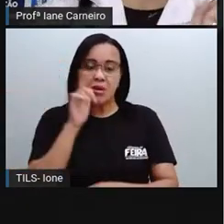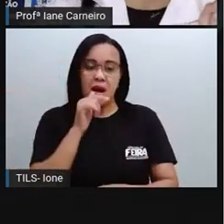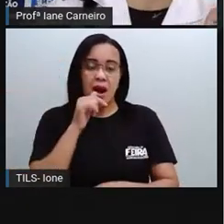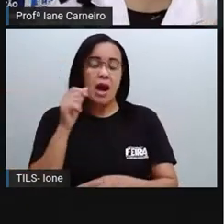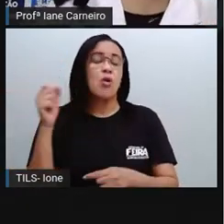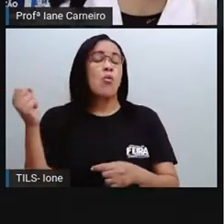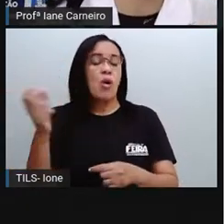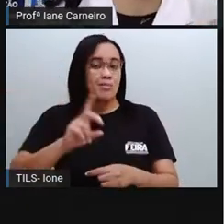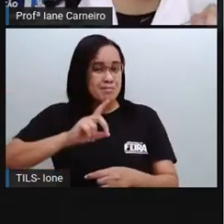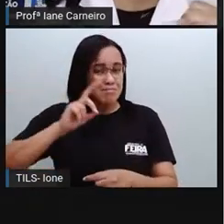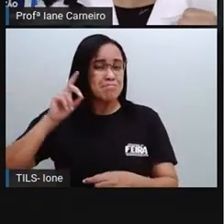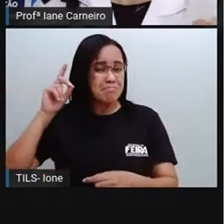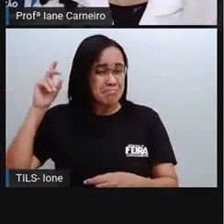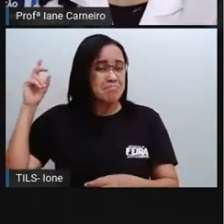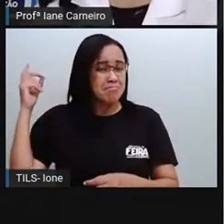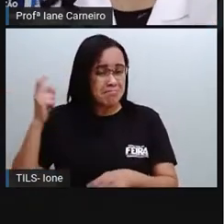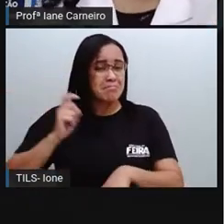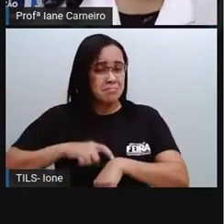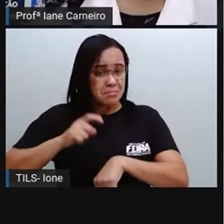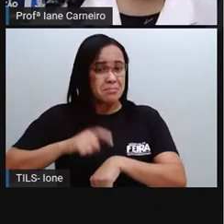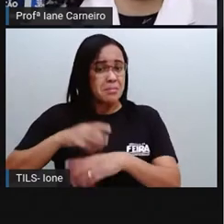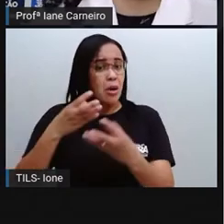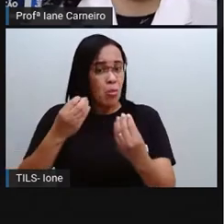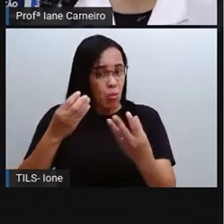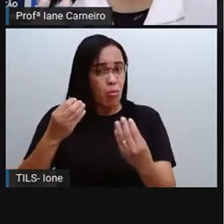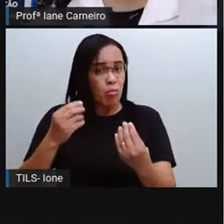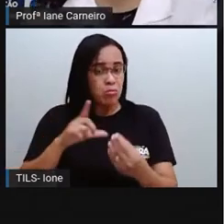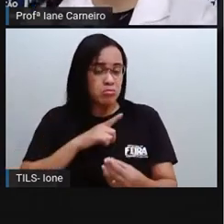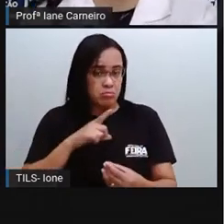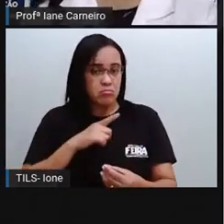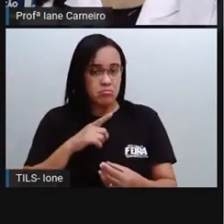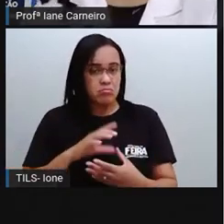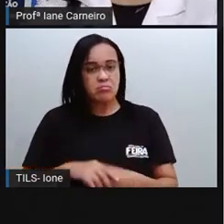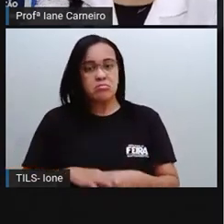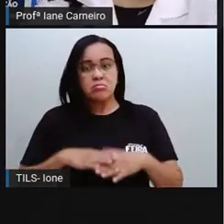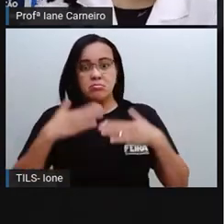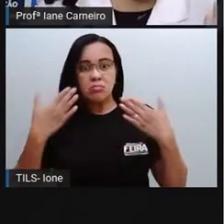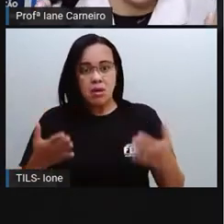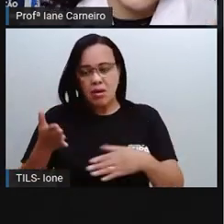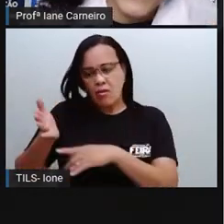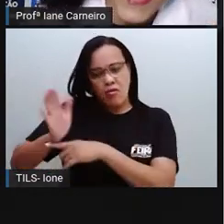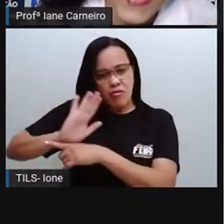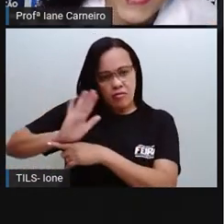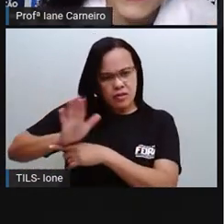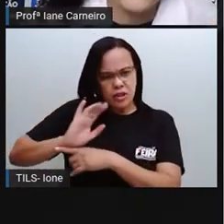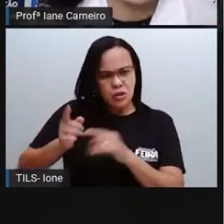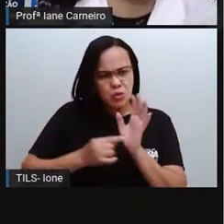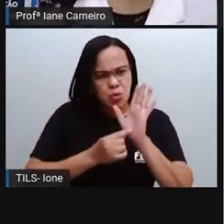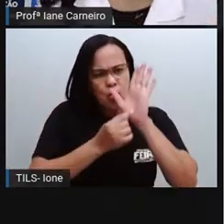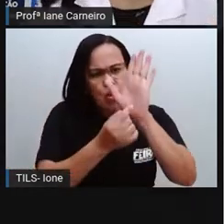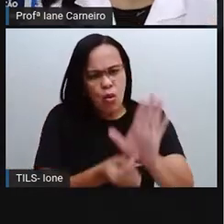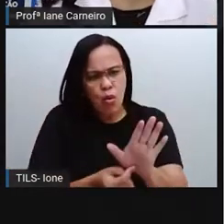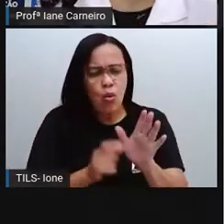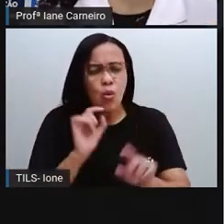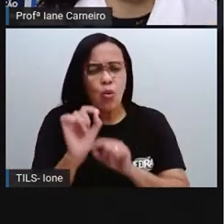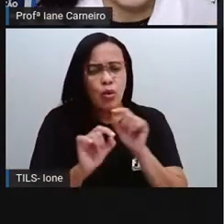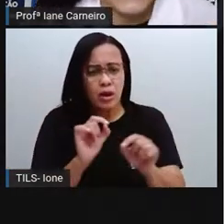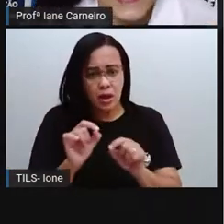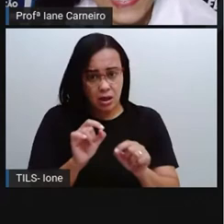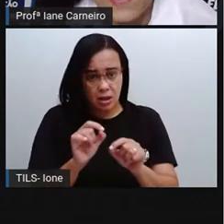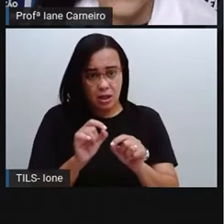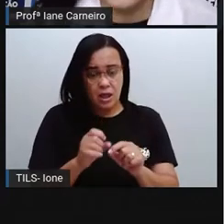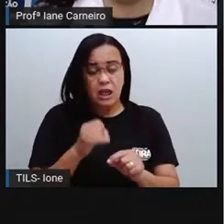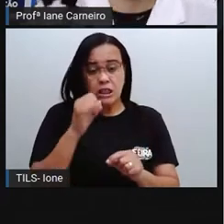para se decompôr. Mas o que o vídeo quis mostrar foi que, por mais que você não tenha jogado